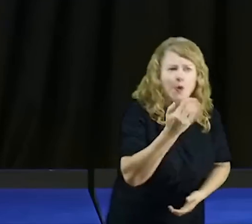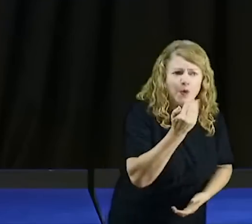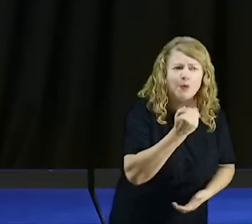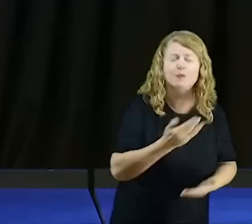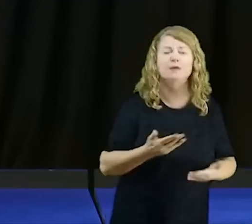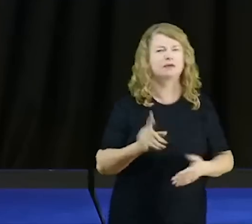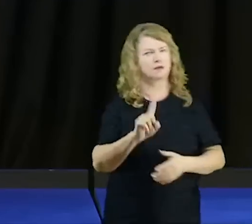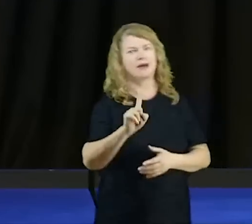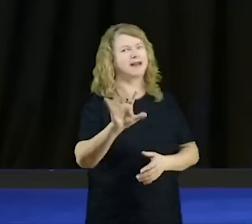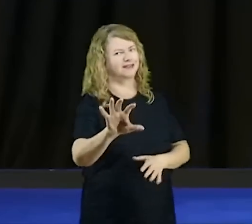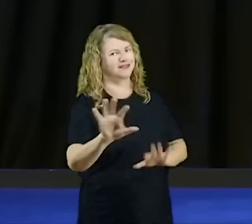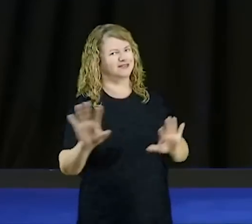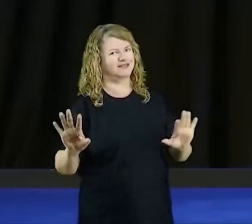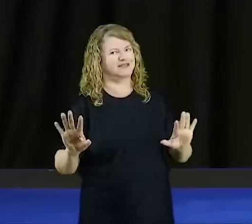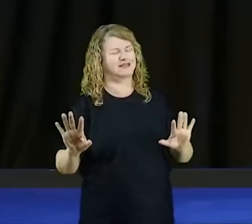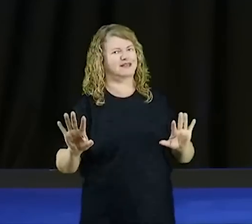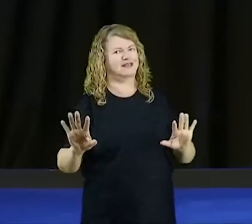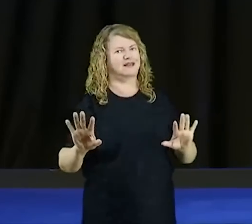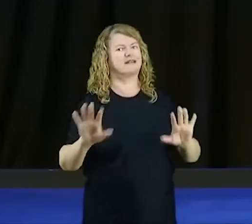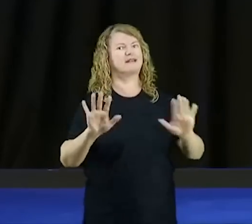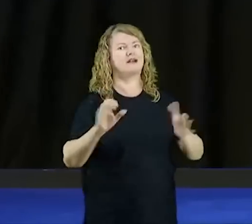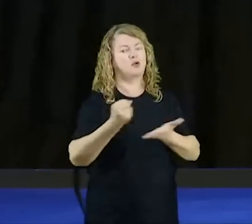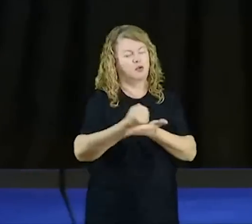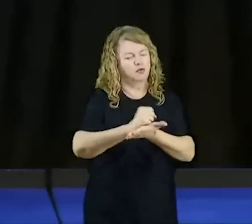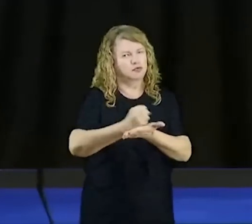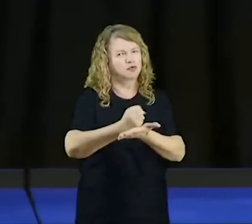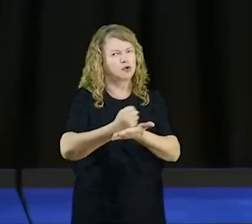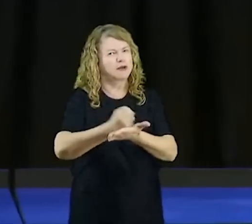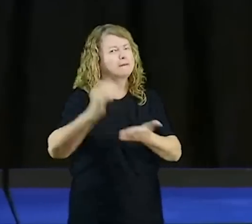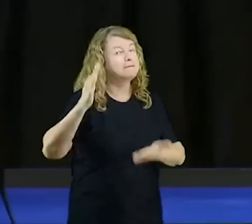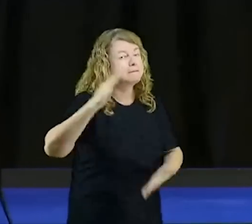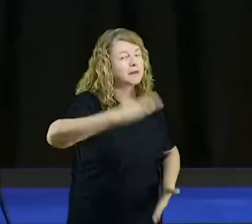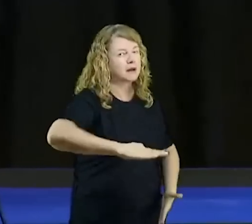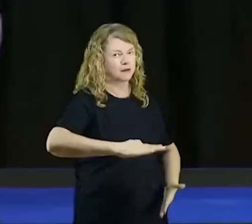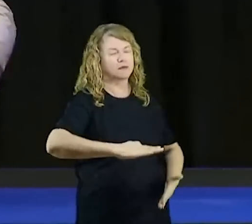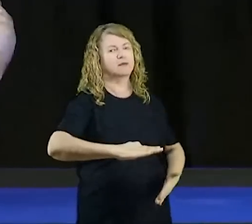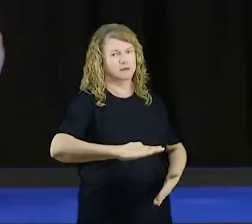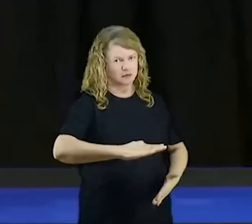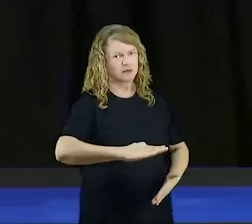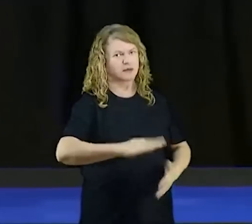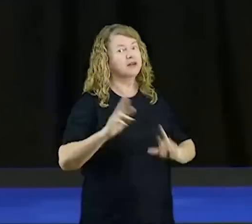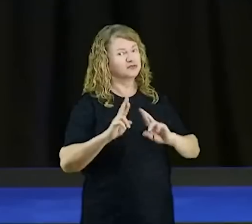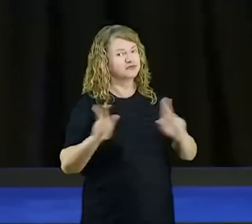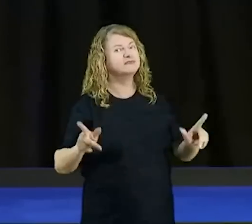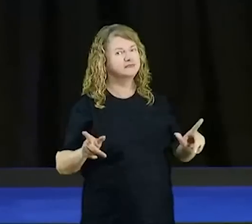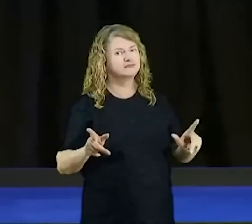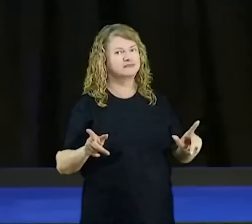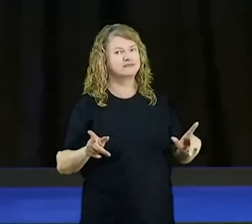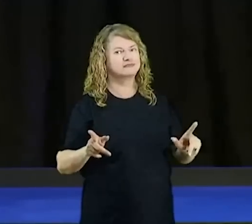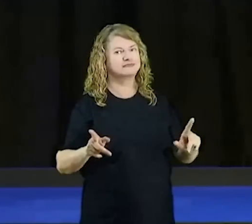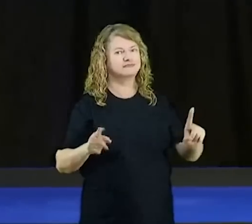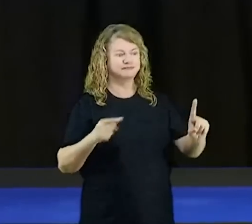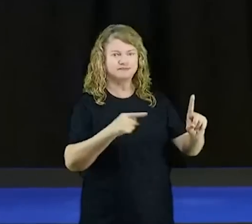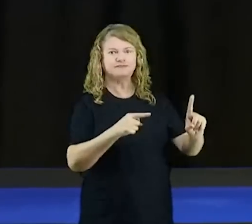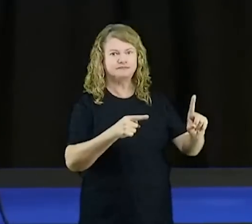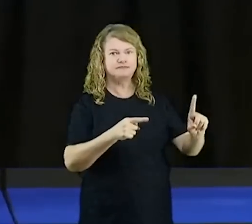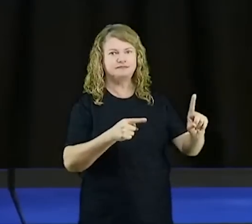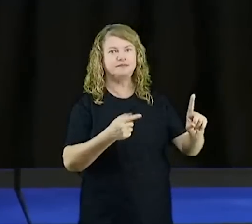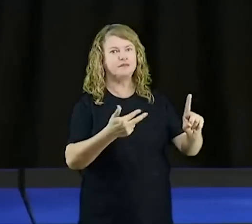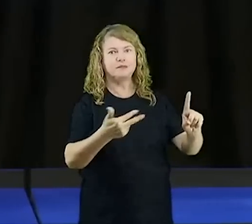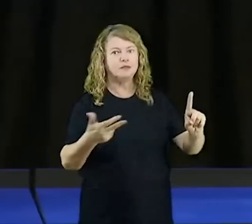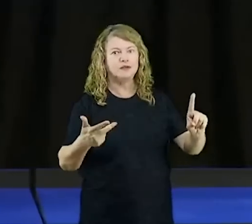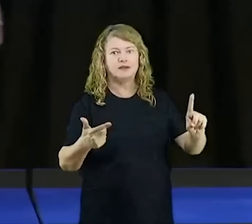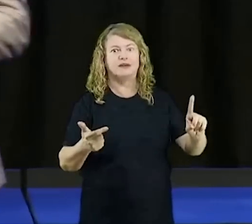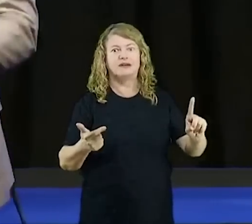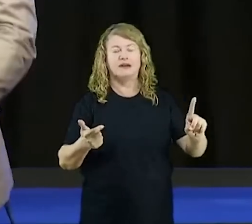eu falo de governo tirânico, a gente está falando daquilo que fica absolutamente sem controle.